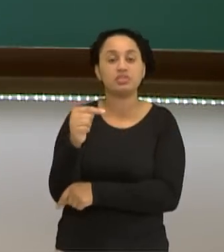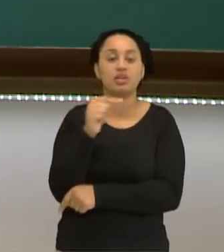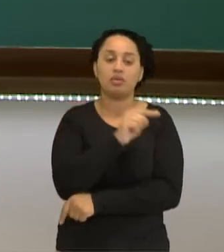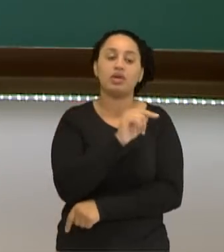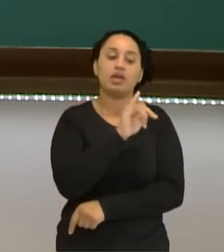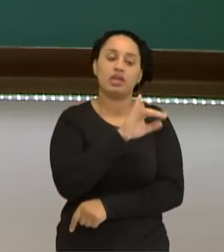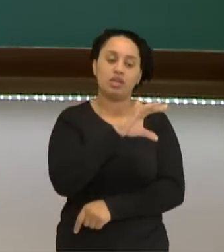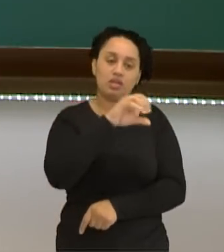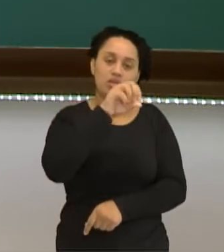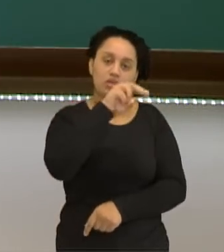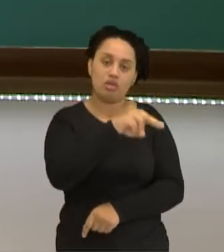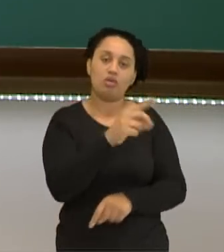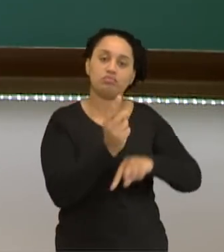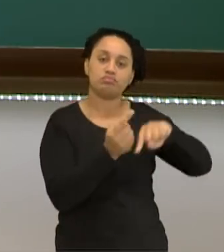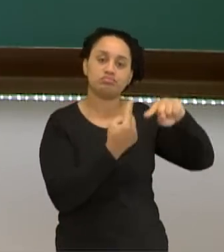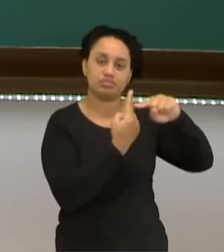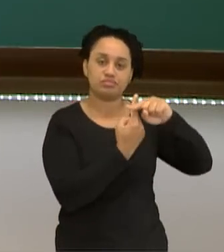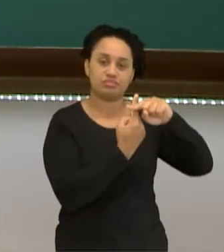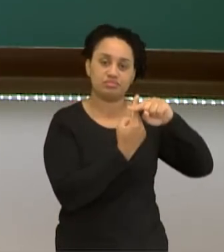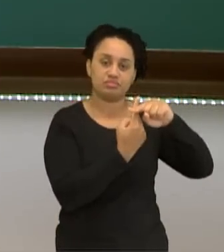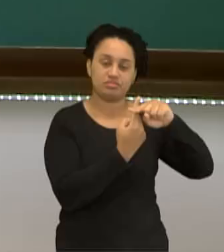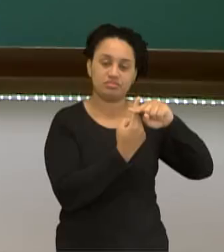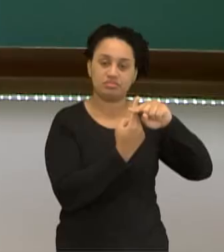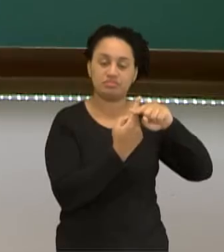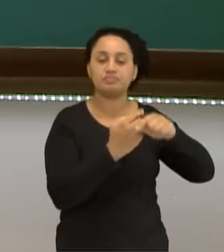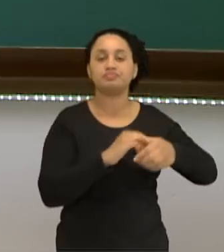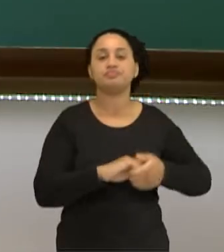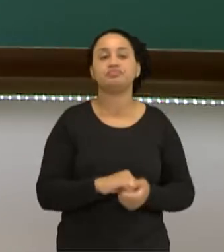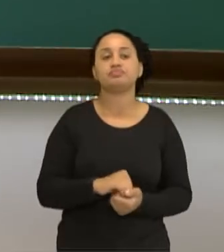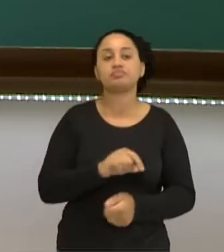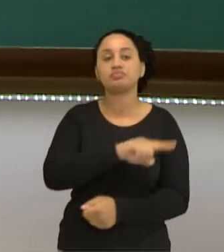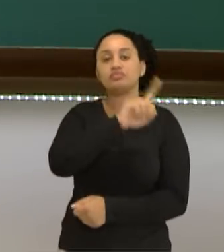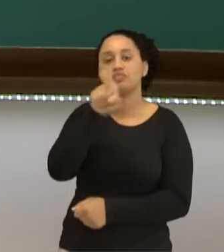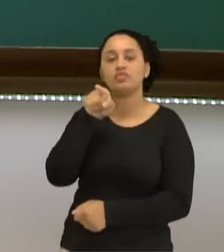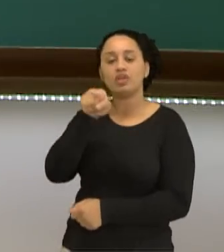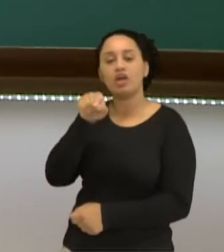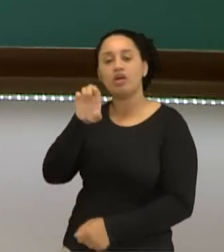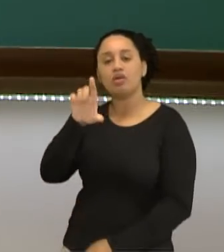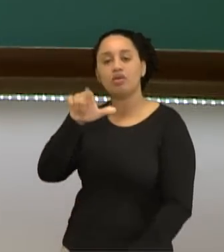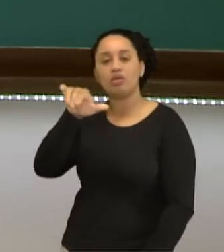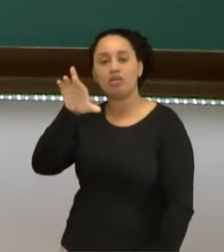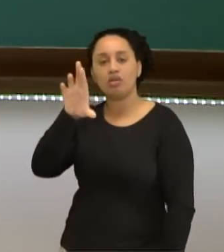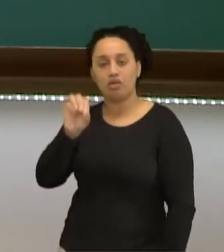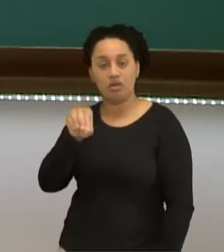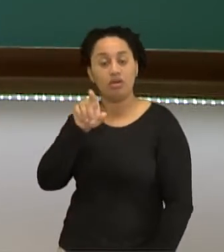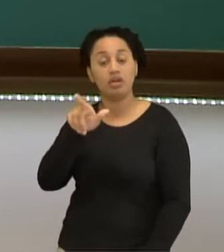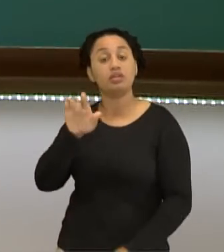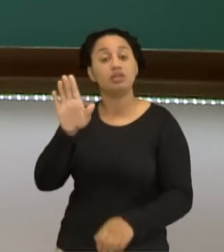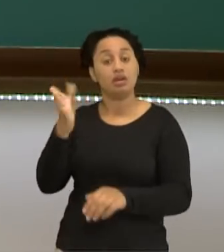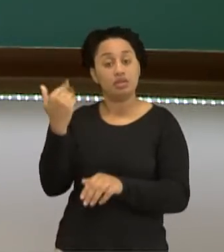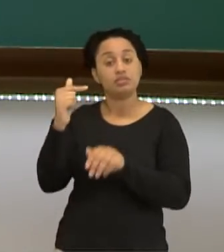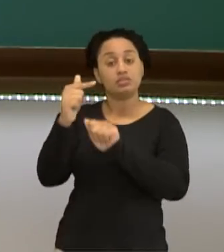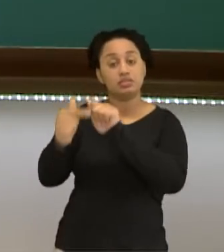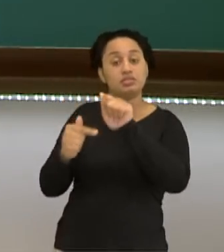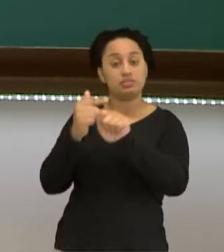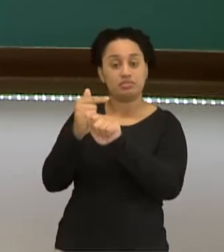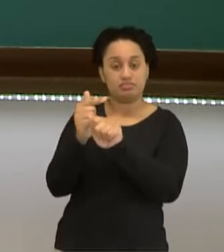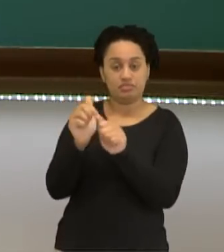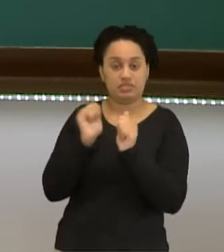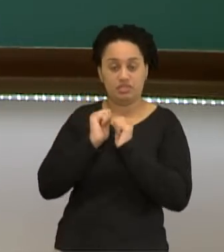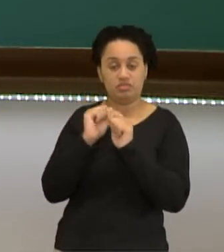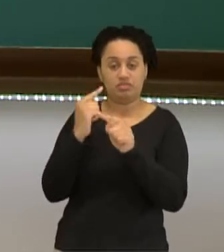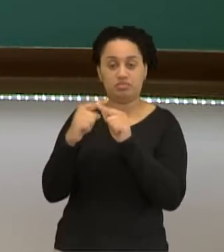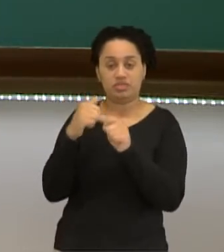positivo, ou também o nome próprio, íon cátion. Do outro lado, o cloro também era um átomo neutro. Ele tinha